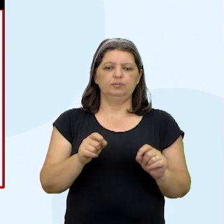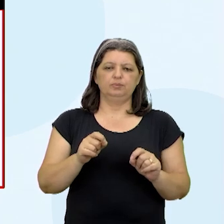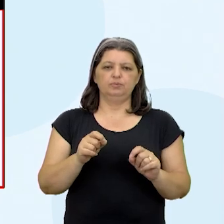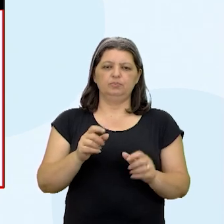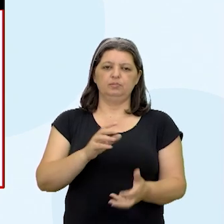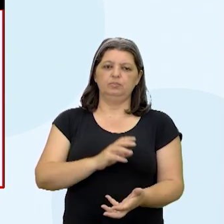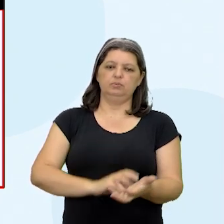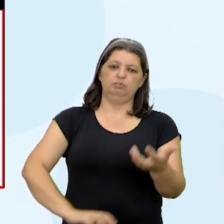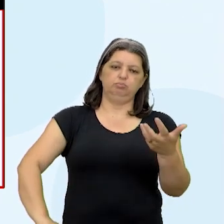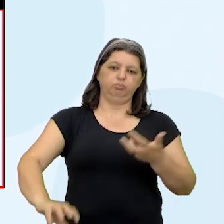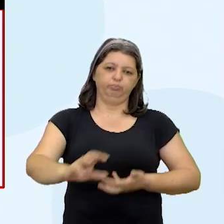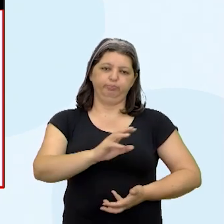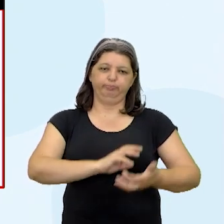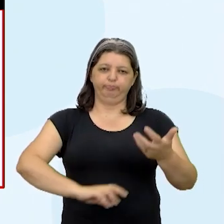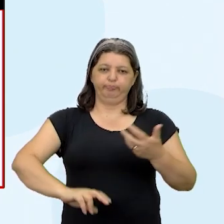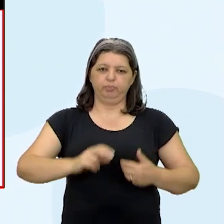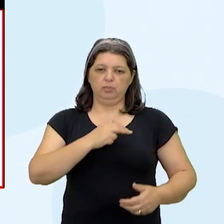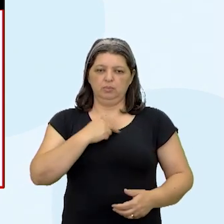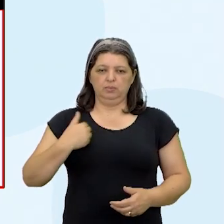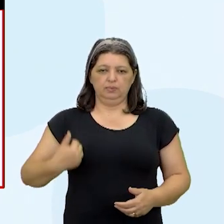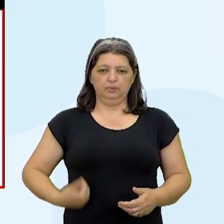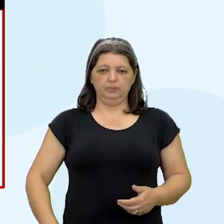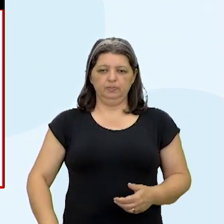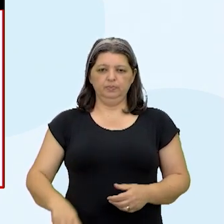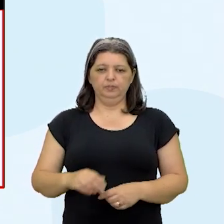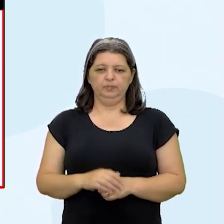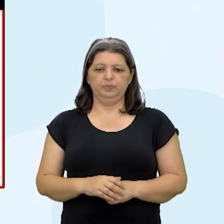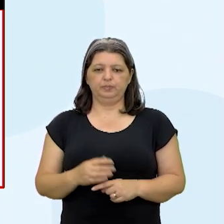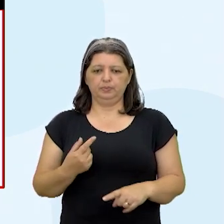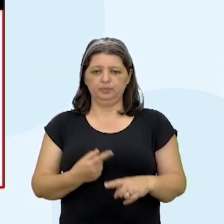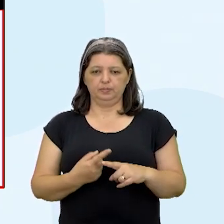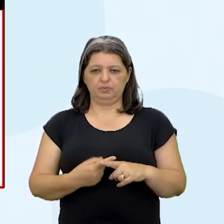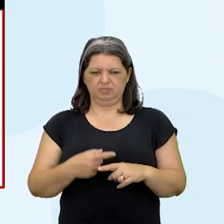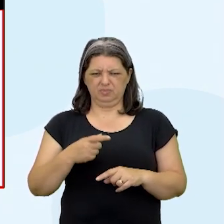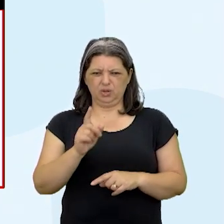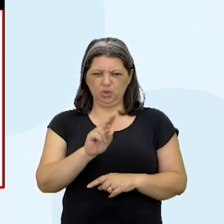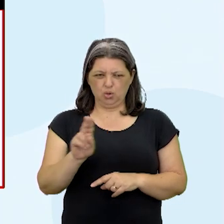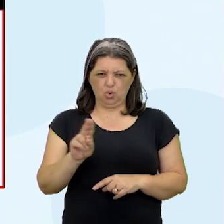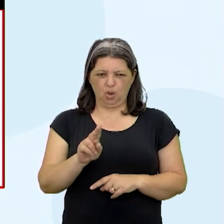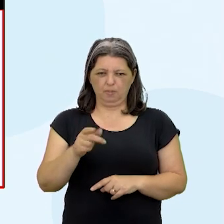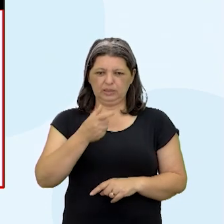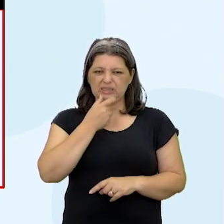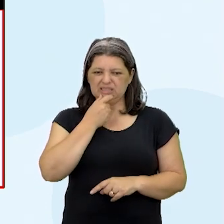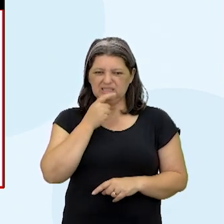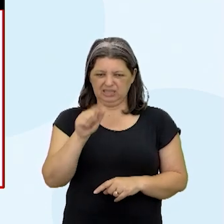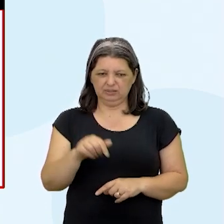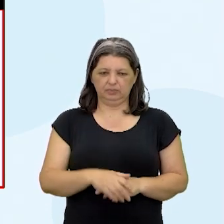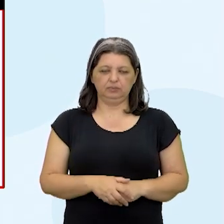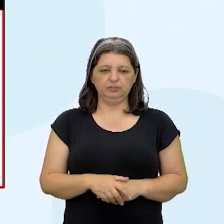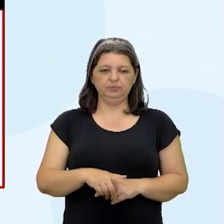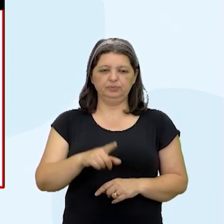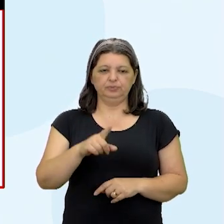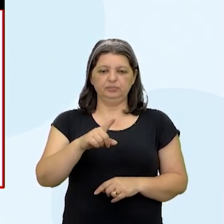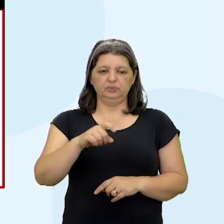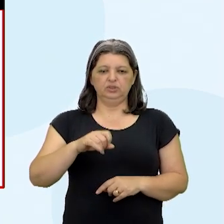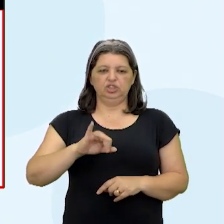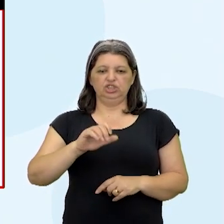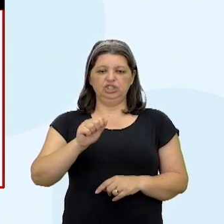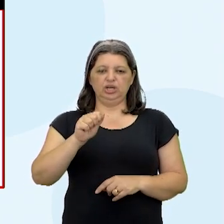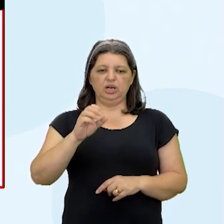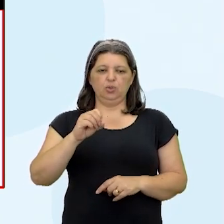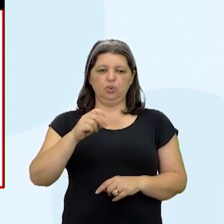China, Deng Xiaoping. Deng Xiaoping. Falei, Benito? Falei certinho? Você que entende tudo de mandarim. Deng Xiaoping.